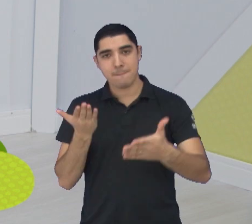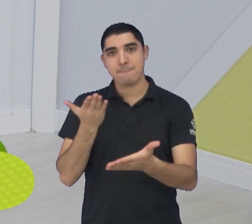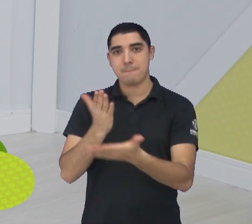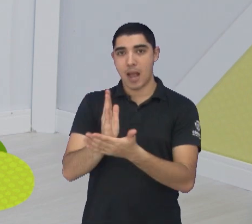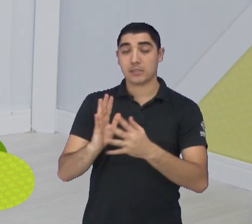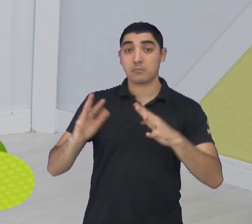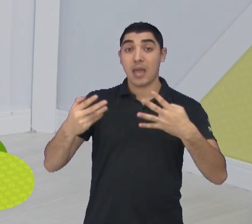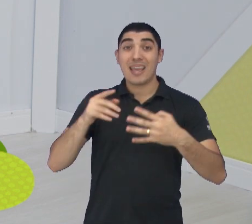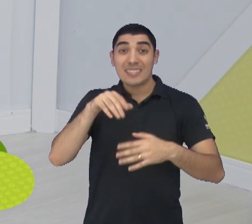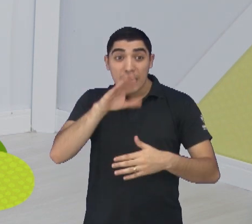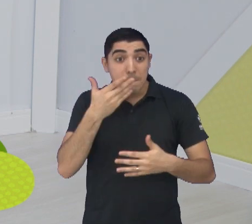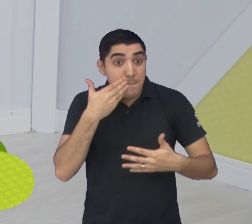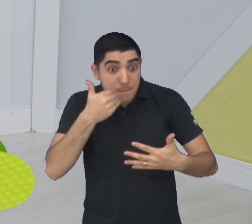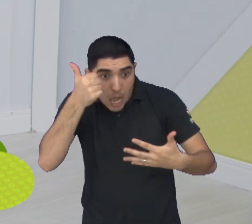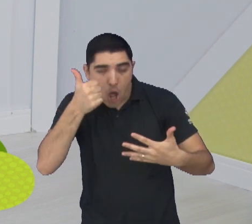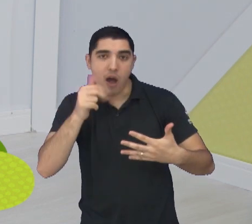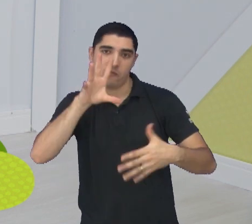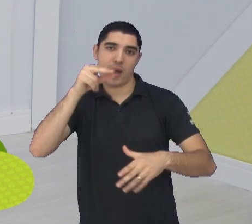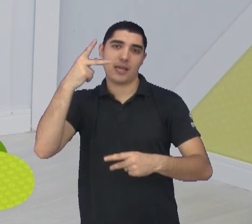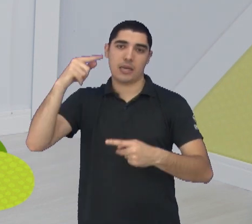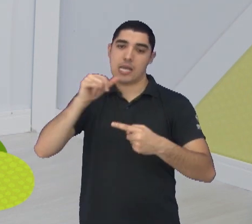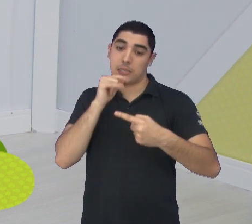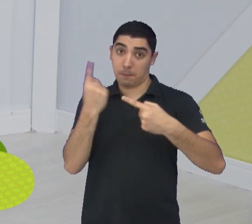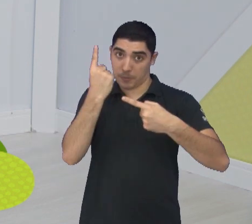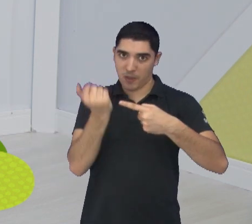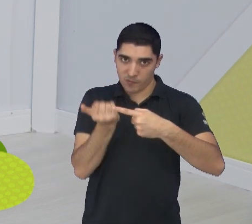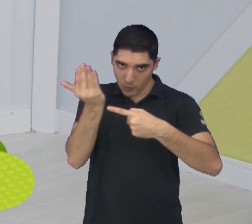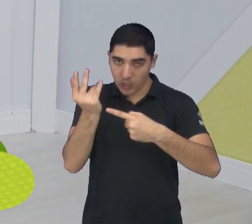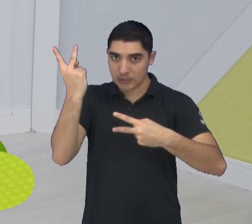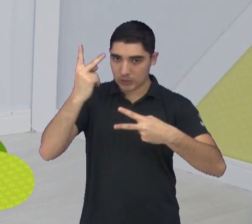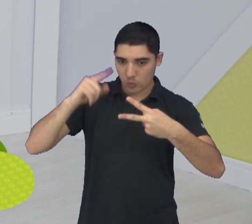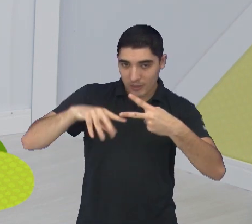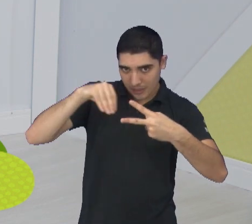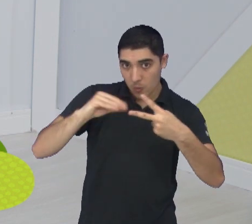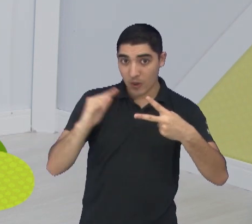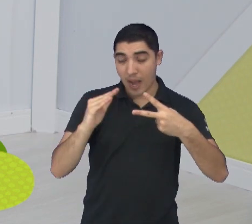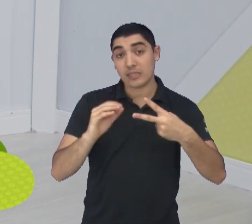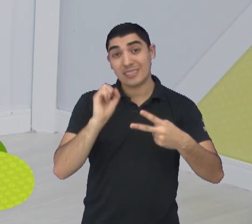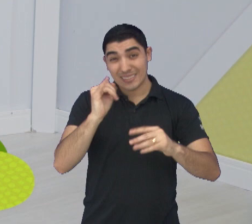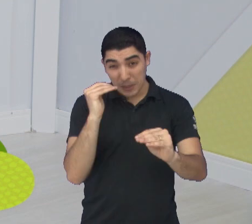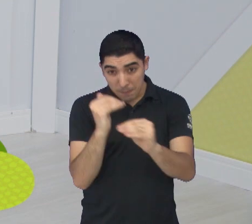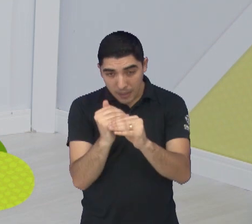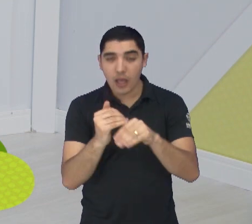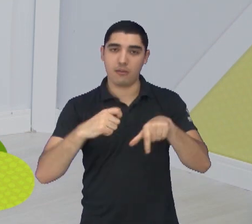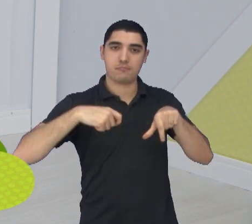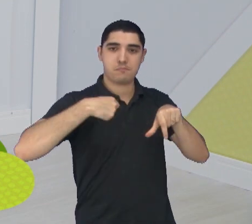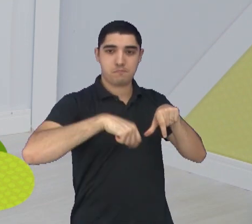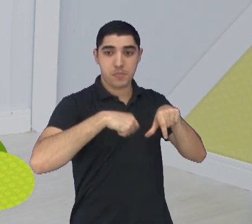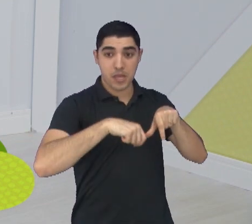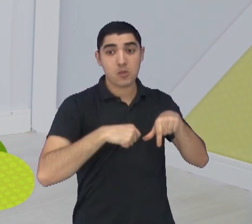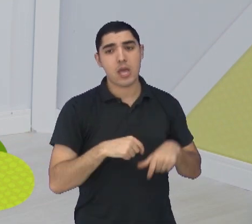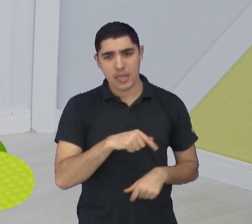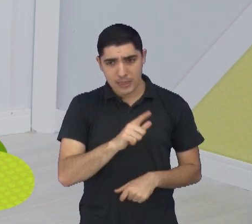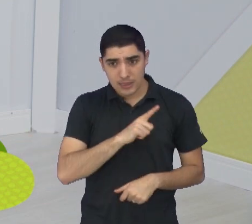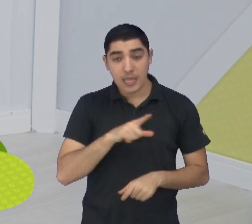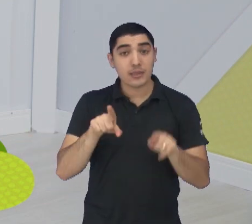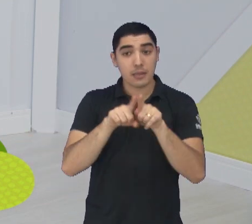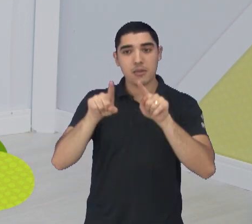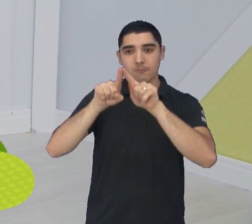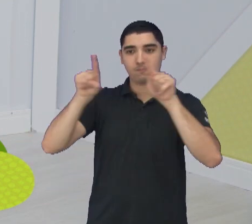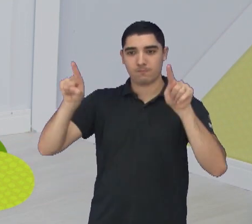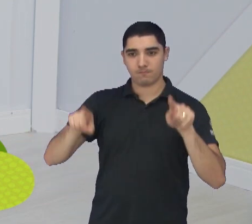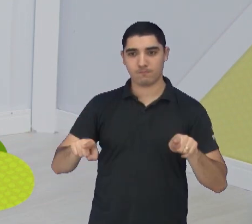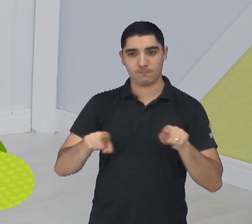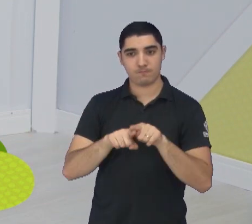casa. E havendo igualdade na soma dos placares, decisão por pênaltis. Bruno, a competição terá VAR em todas as